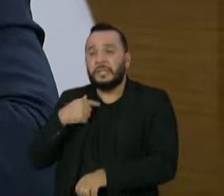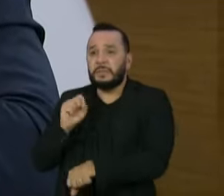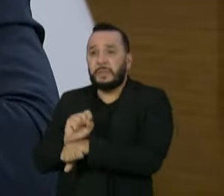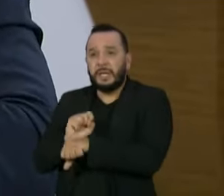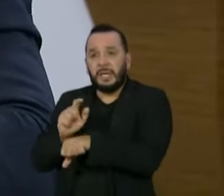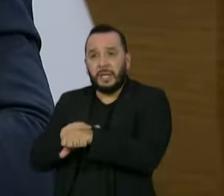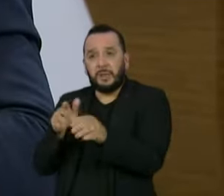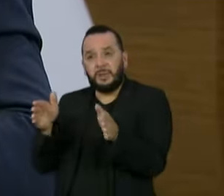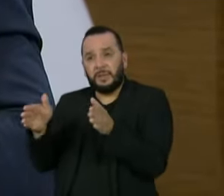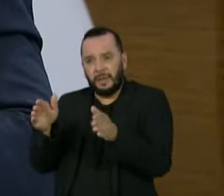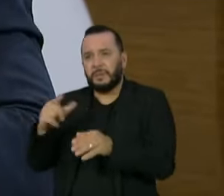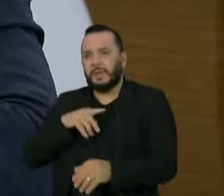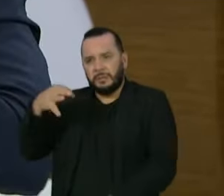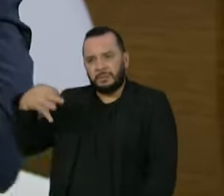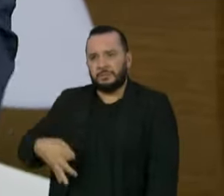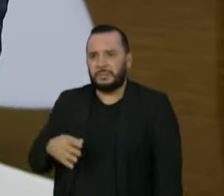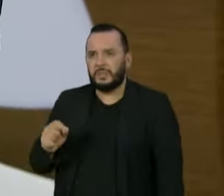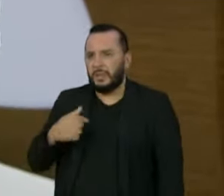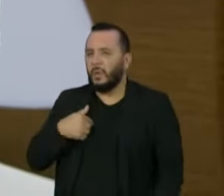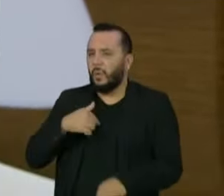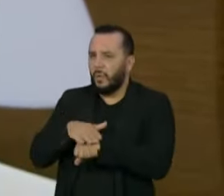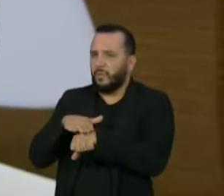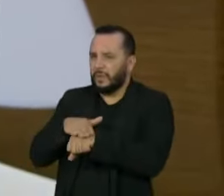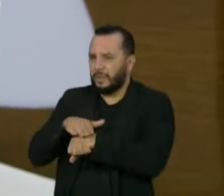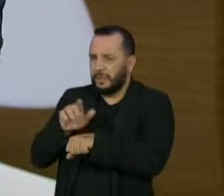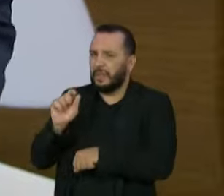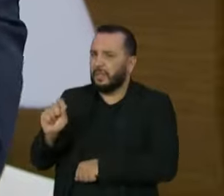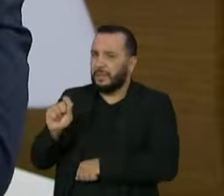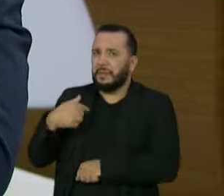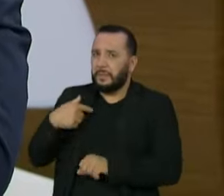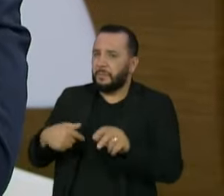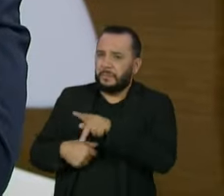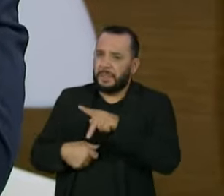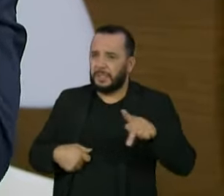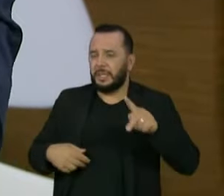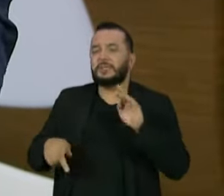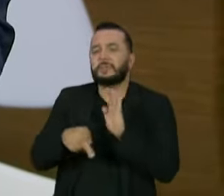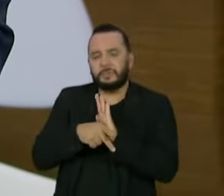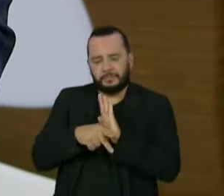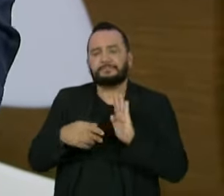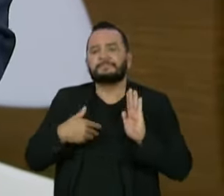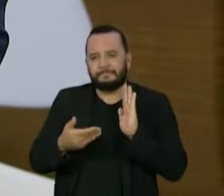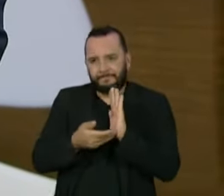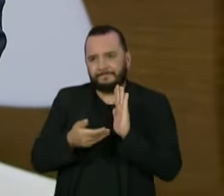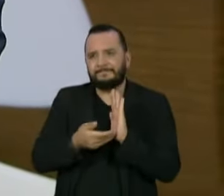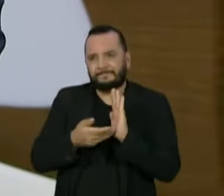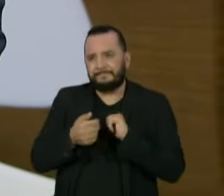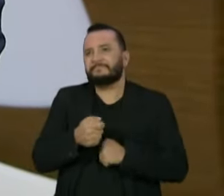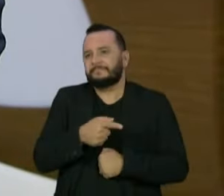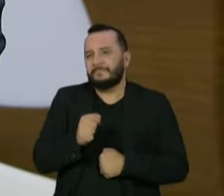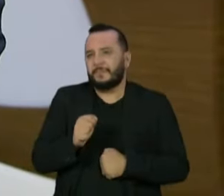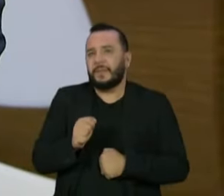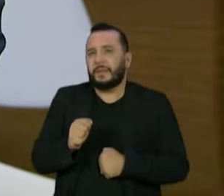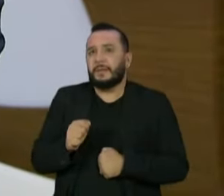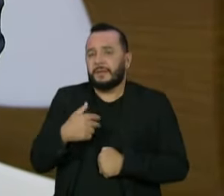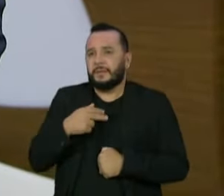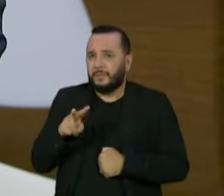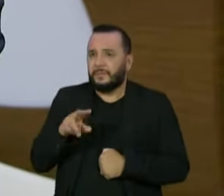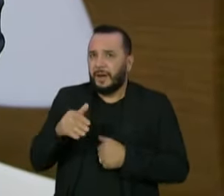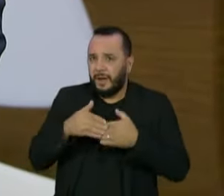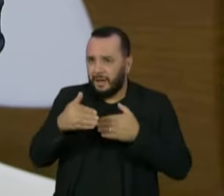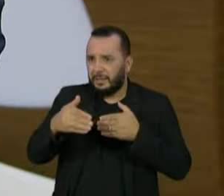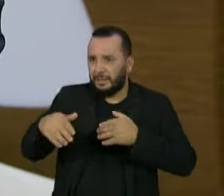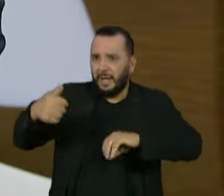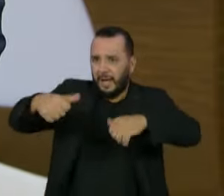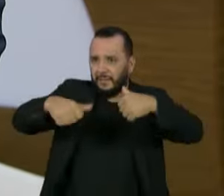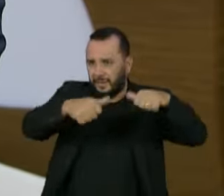tempo e eu tenho a plena convicção, eu conversei recentemente com o presidente do Senado em que essa sabatina e eu estou